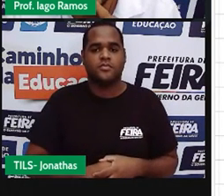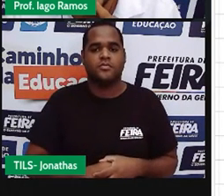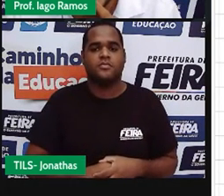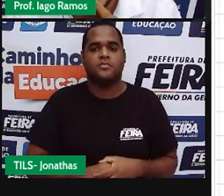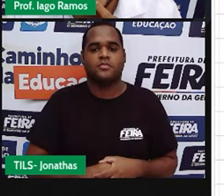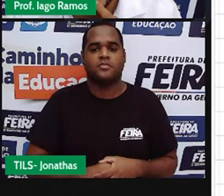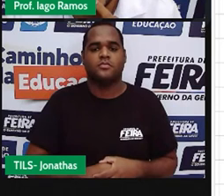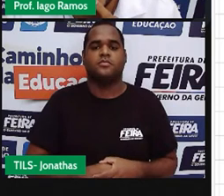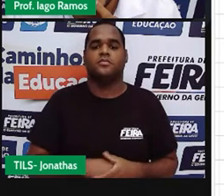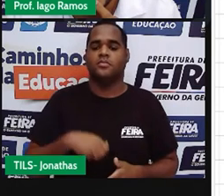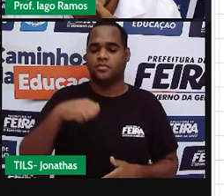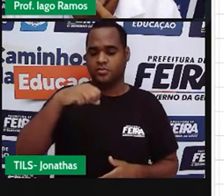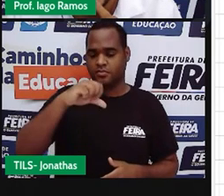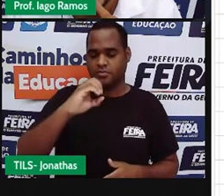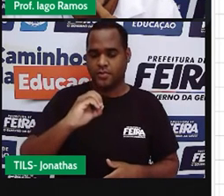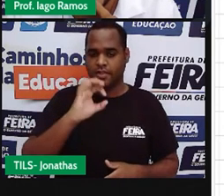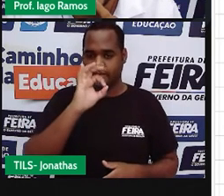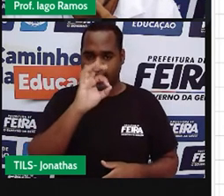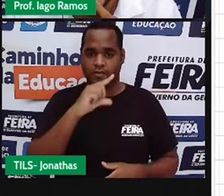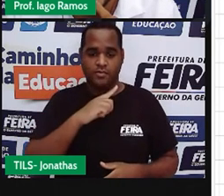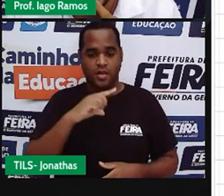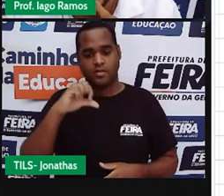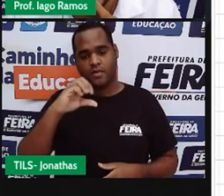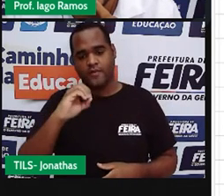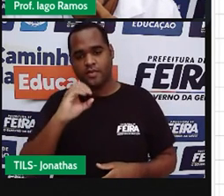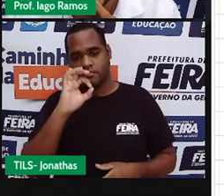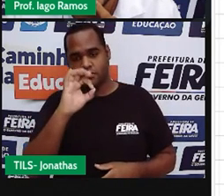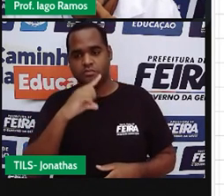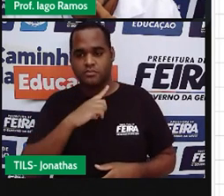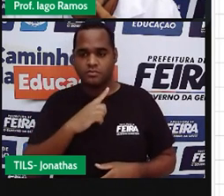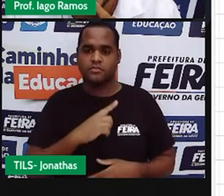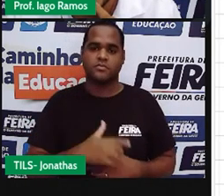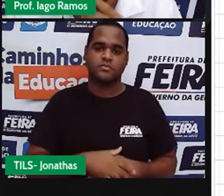90 graus e 90 graus.